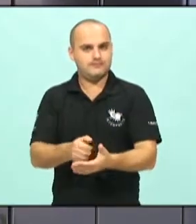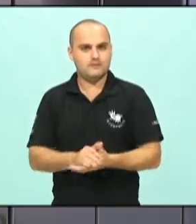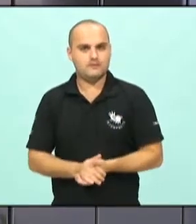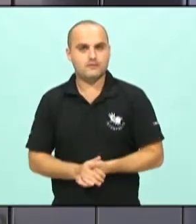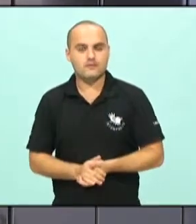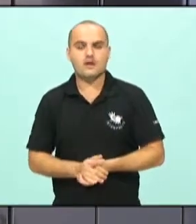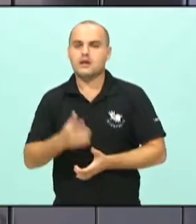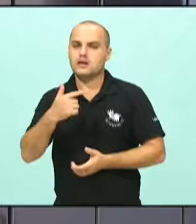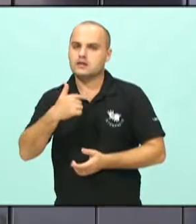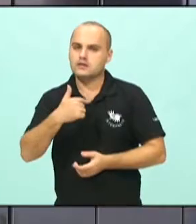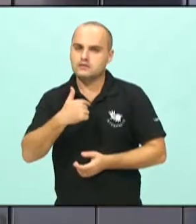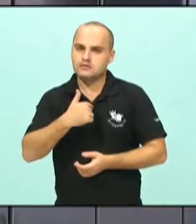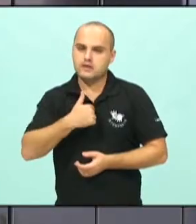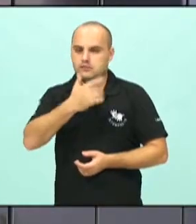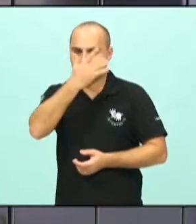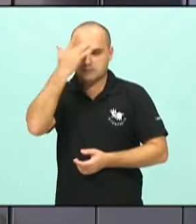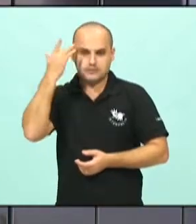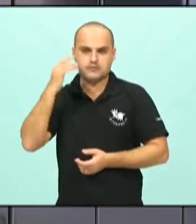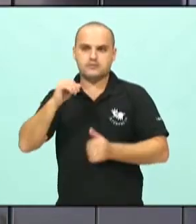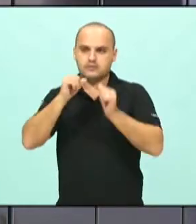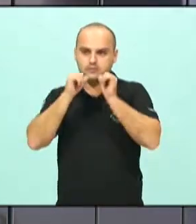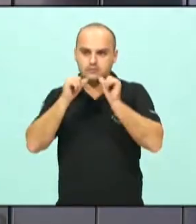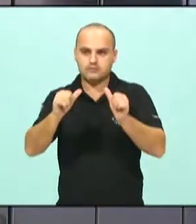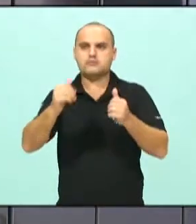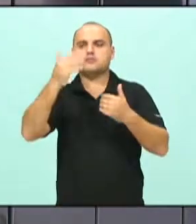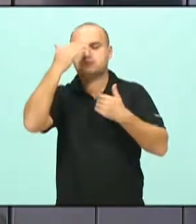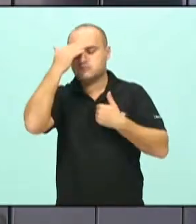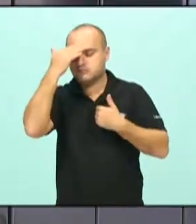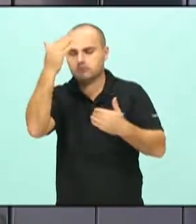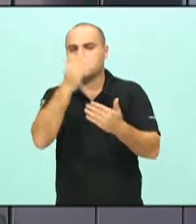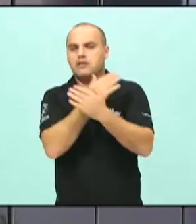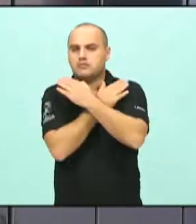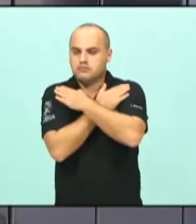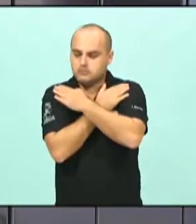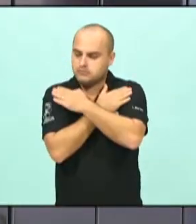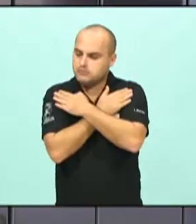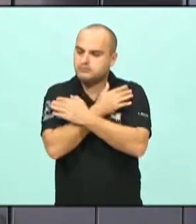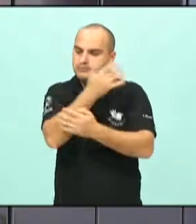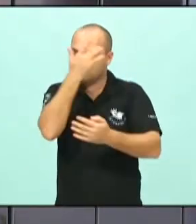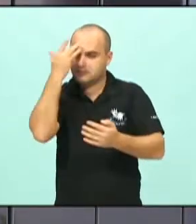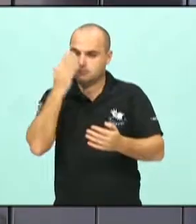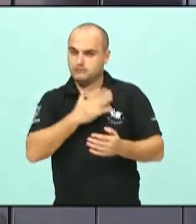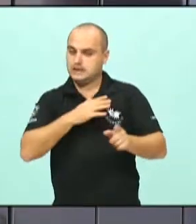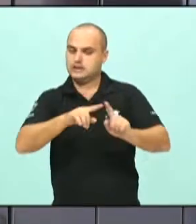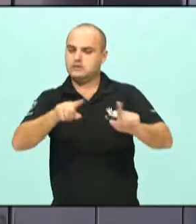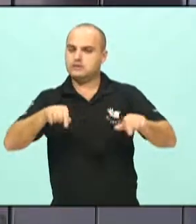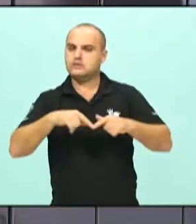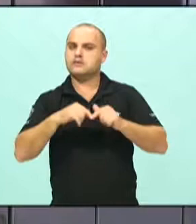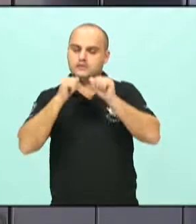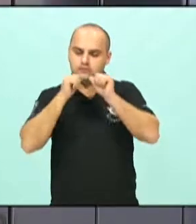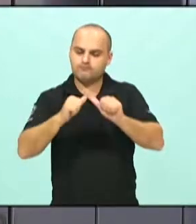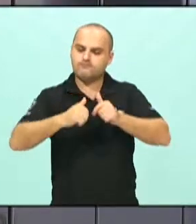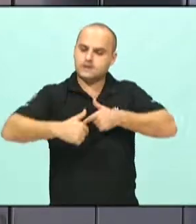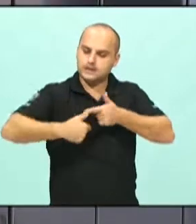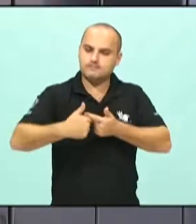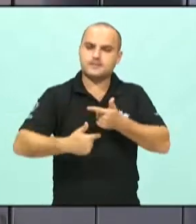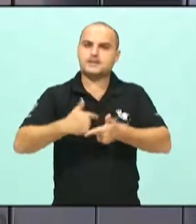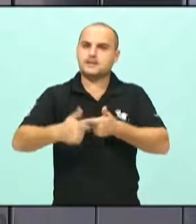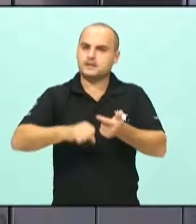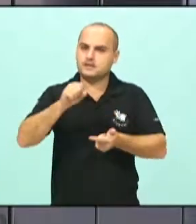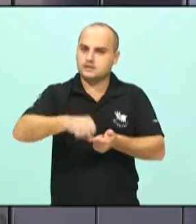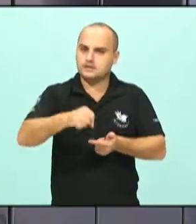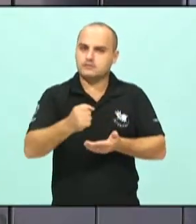absolutamente... O pessoal do gabinete quer até deixar aqui o abraço, que é um pessoal que trabalha bastante, se esforça bastante também para ajudar a